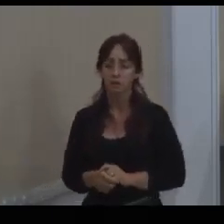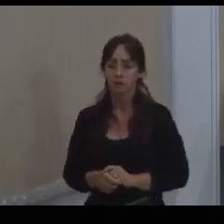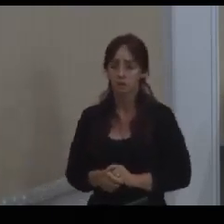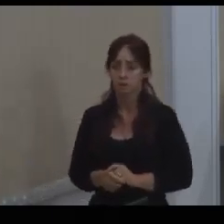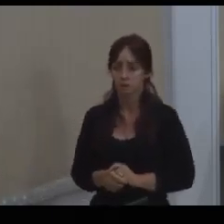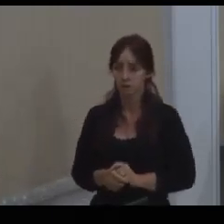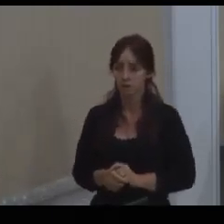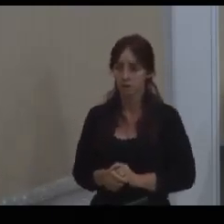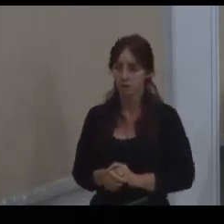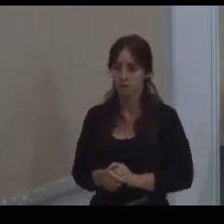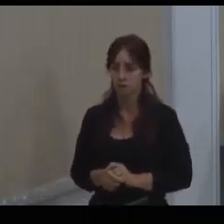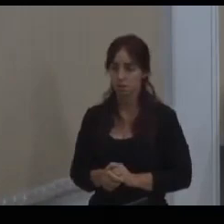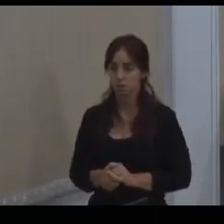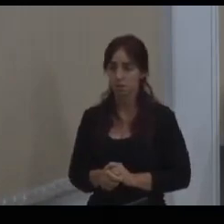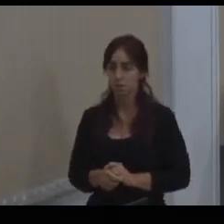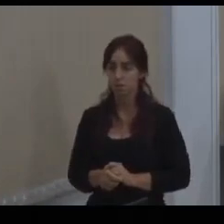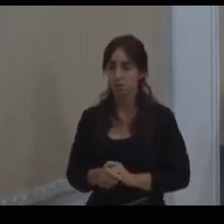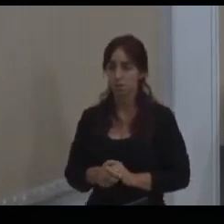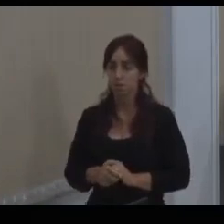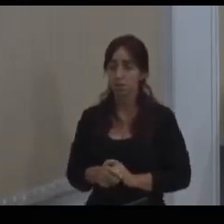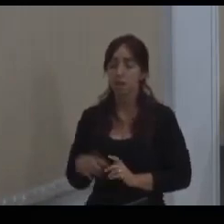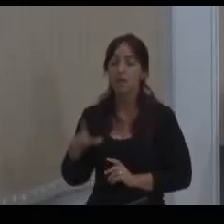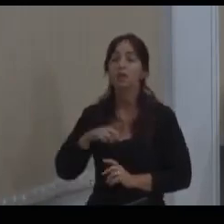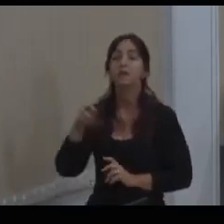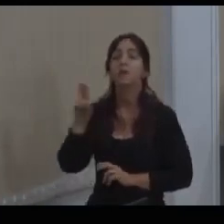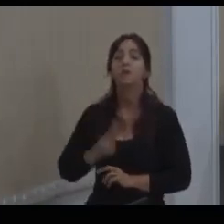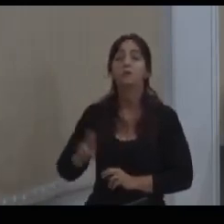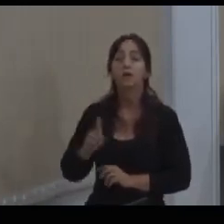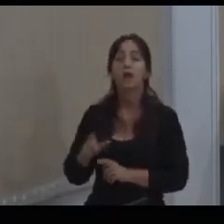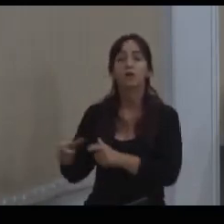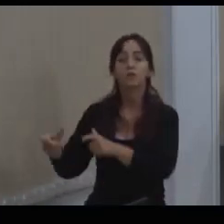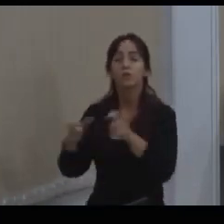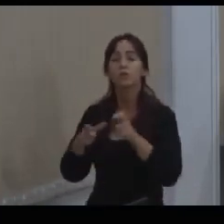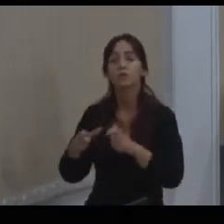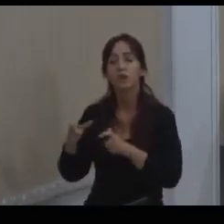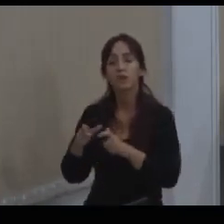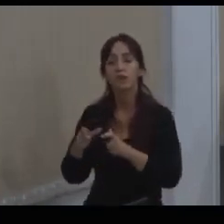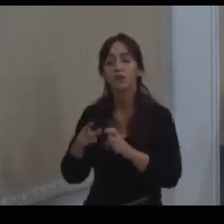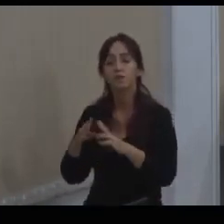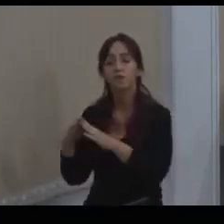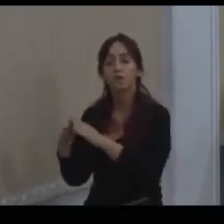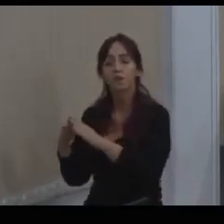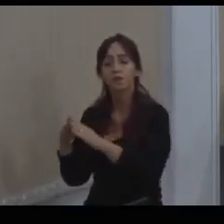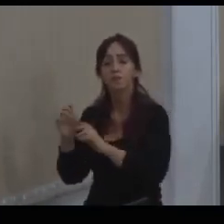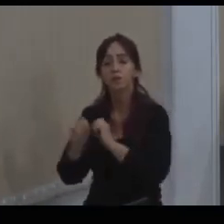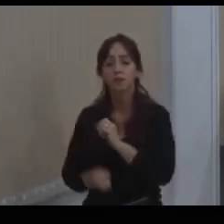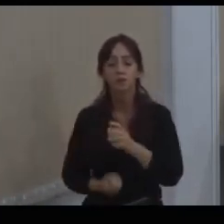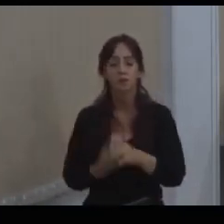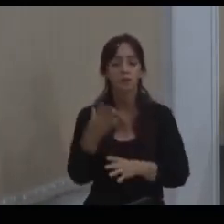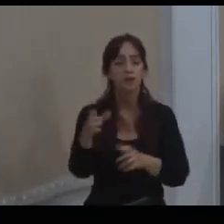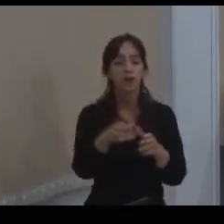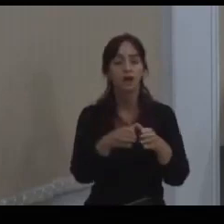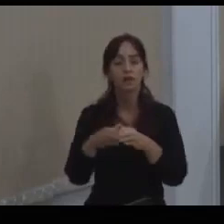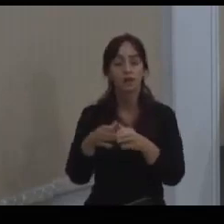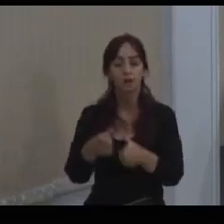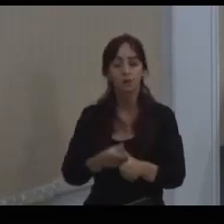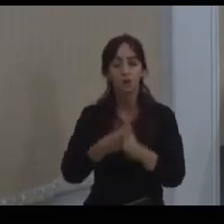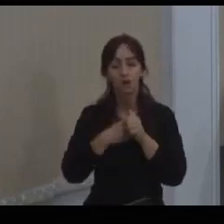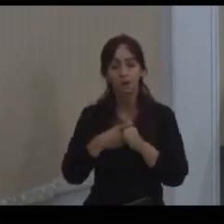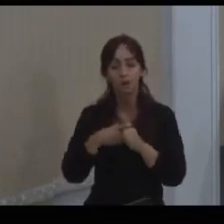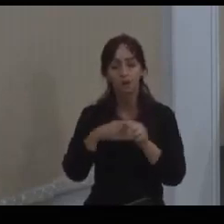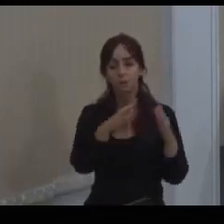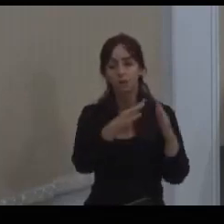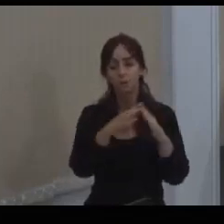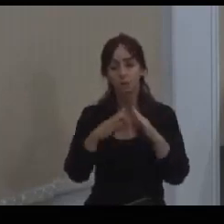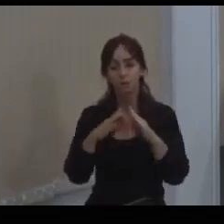das ocupações não será usado para gerar terrenos para o déficit habitacional da cidade.